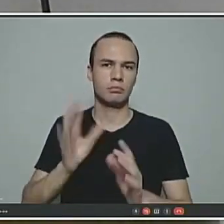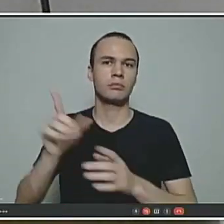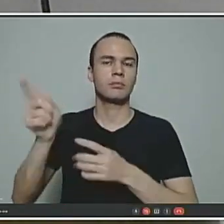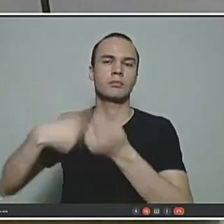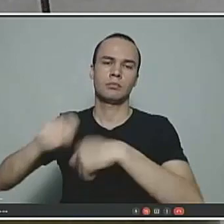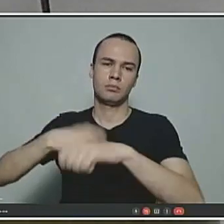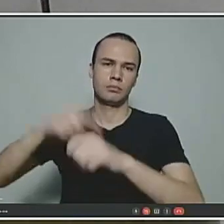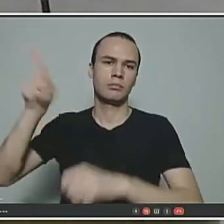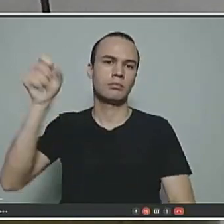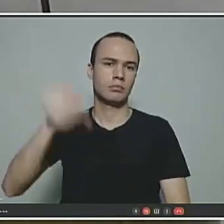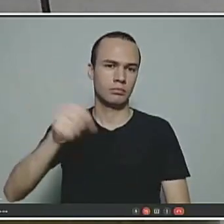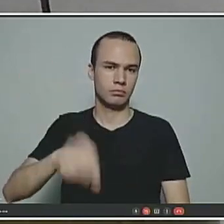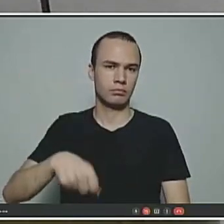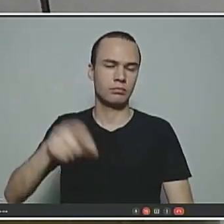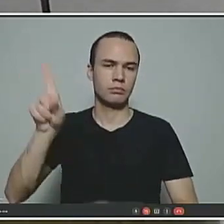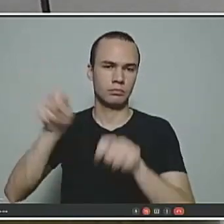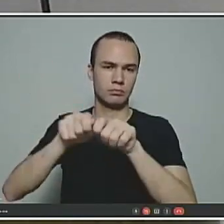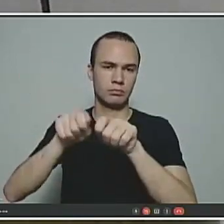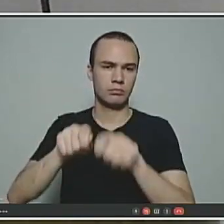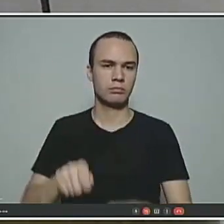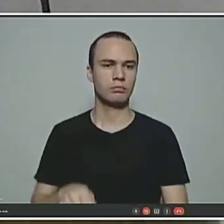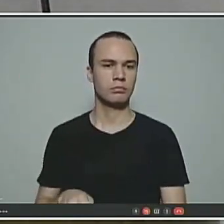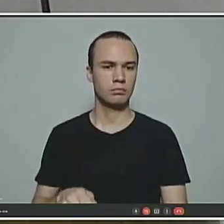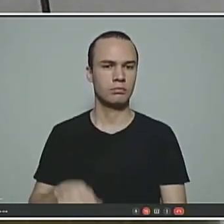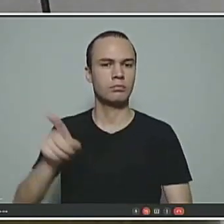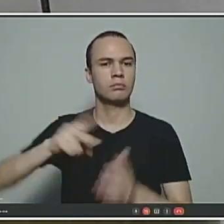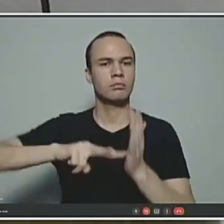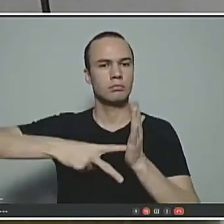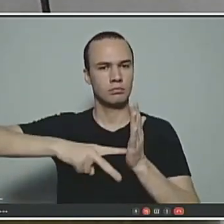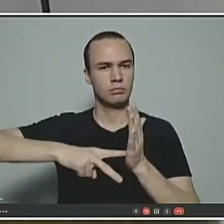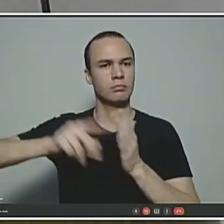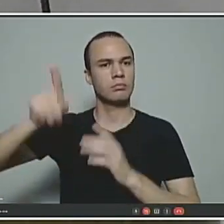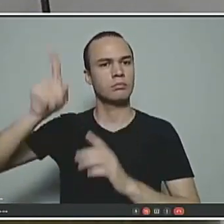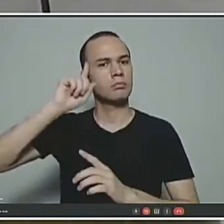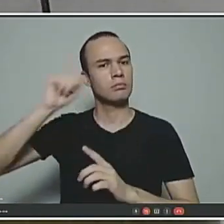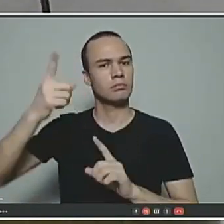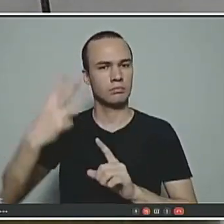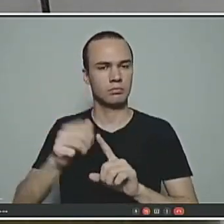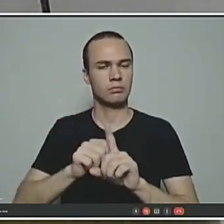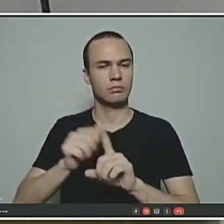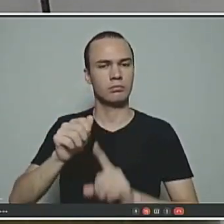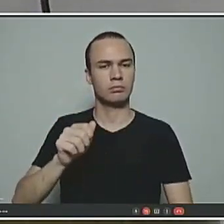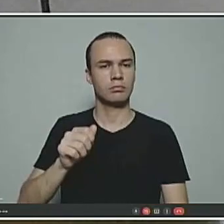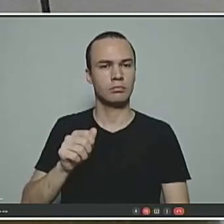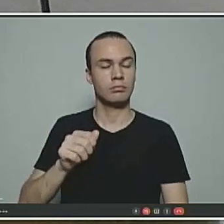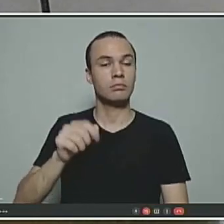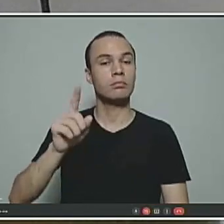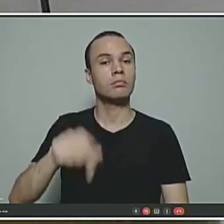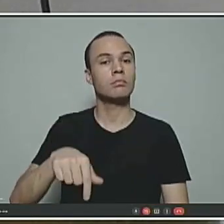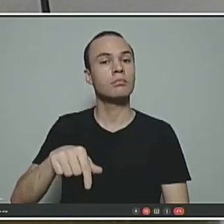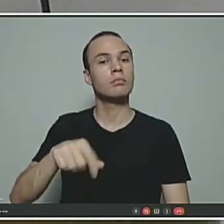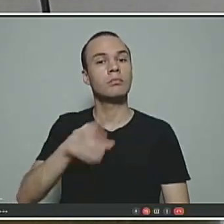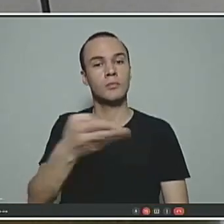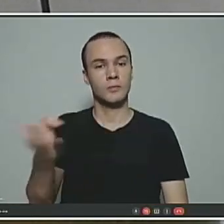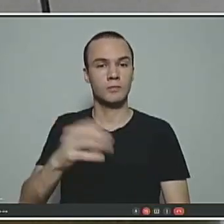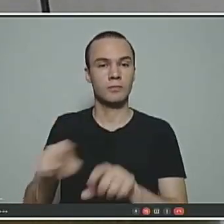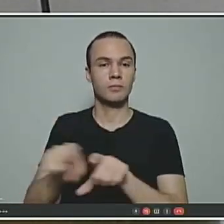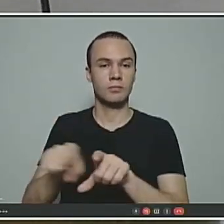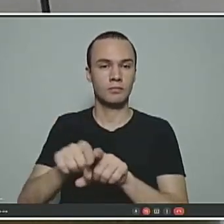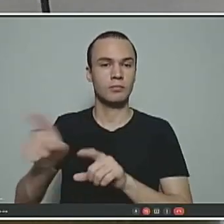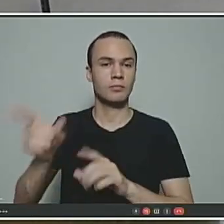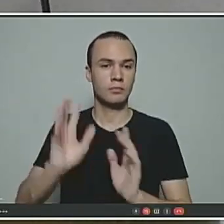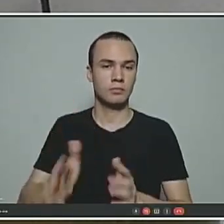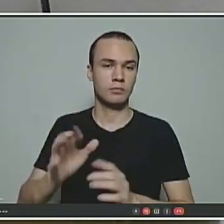sim, desde maio. Os sindicatos, a partir do dia 13, cujo as vossas excelências também tiveram a oportunidade